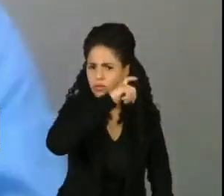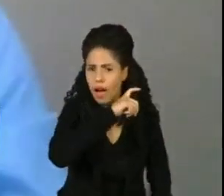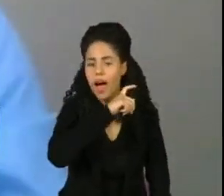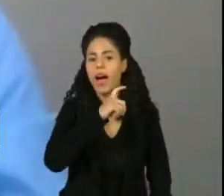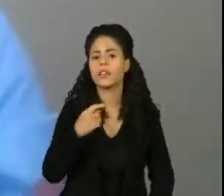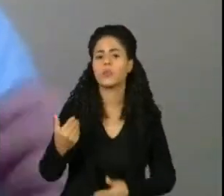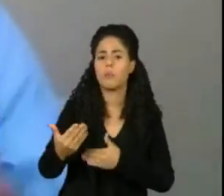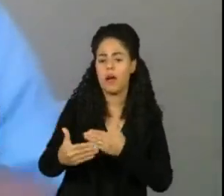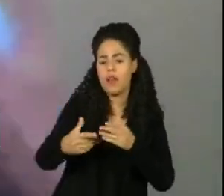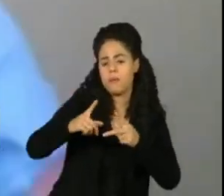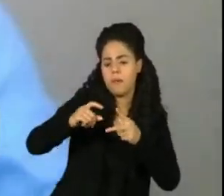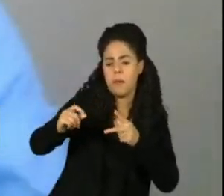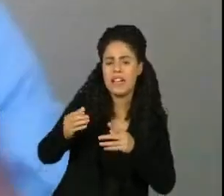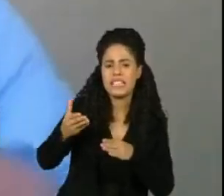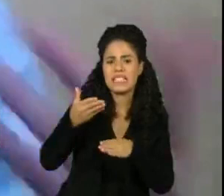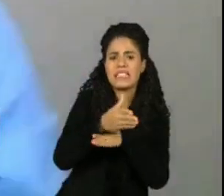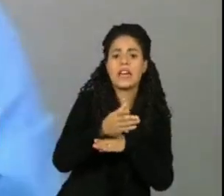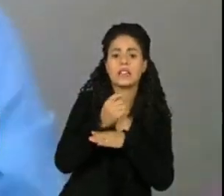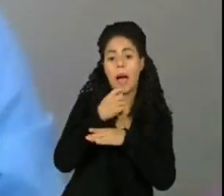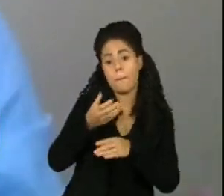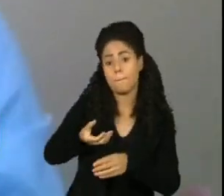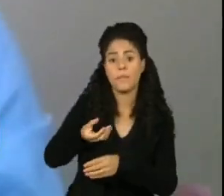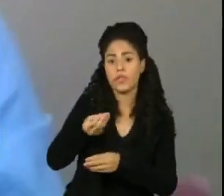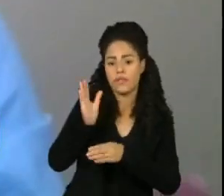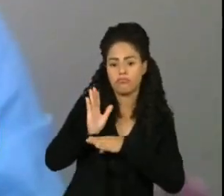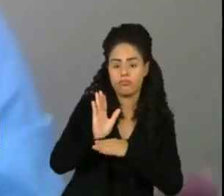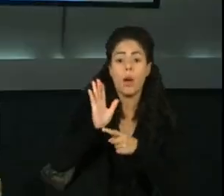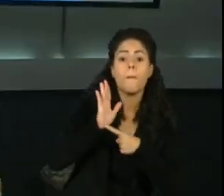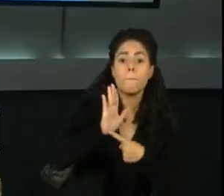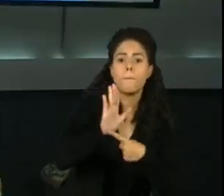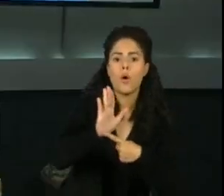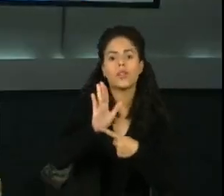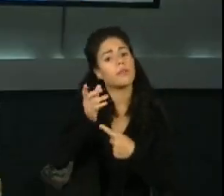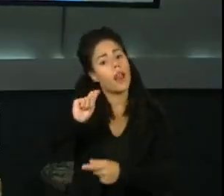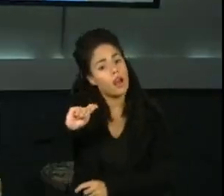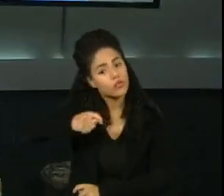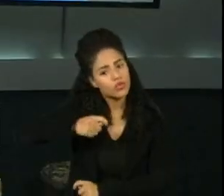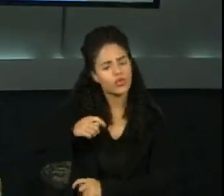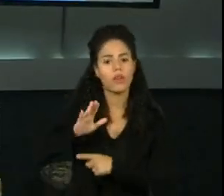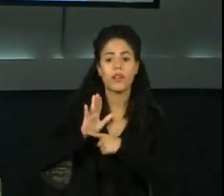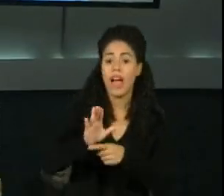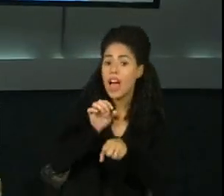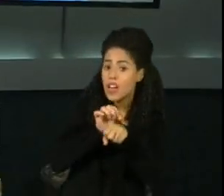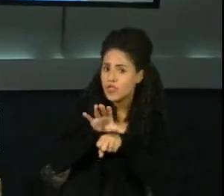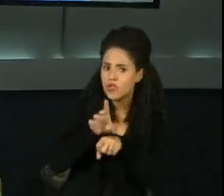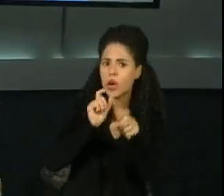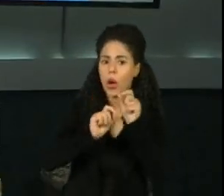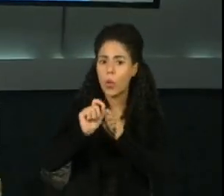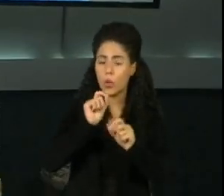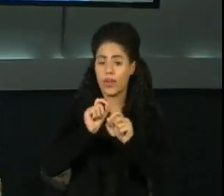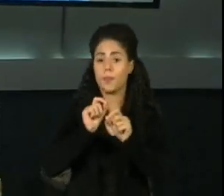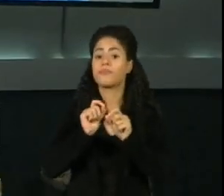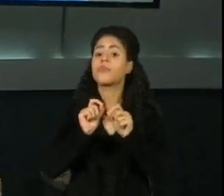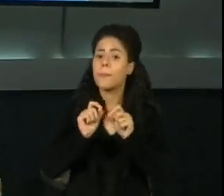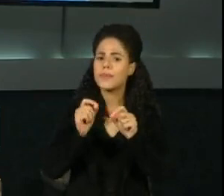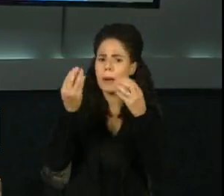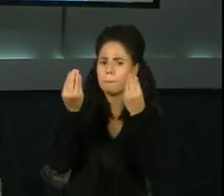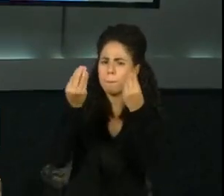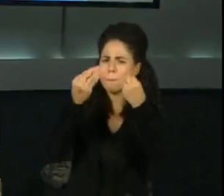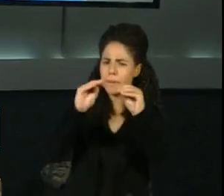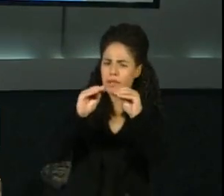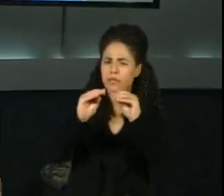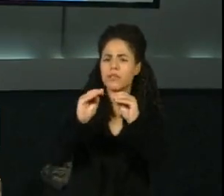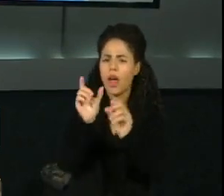ter a identificação dessa chave, a não ser que você passe para ela, ela saiba realmente daquela chave. A dica é o seguinte, quando você for transacionar com o Pix,